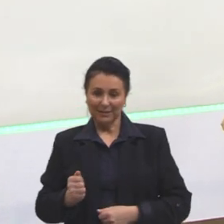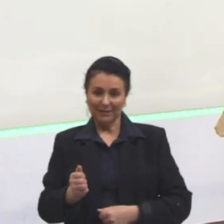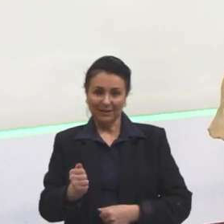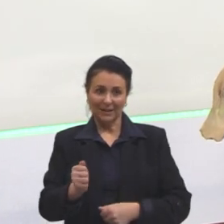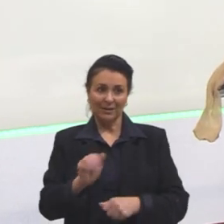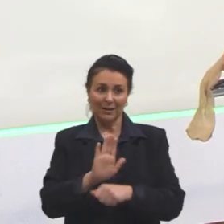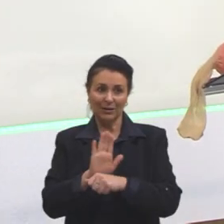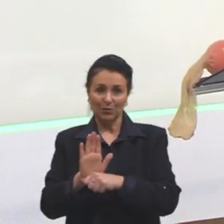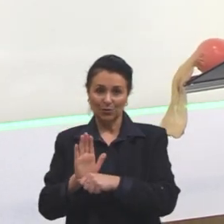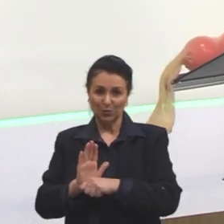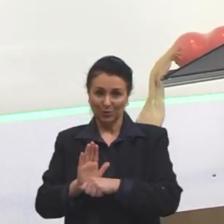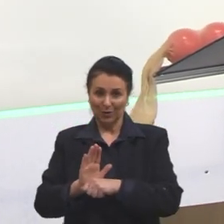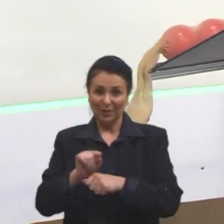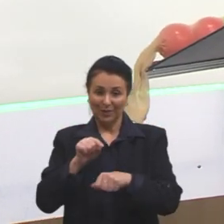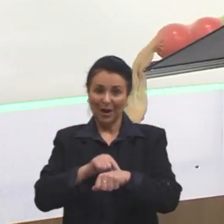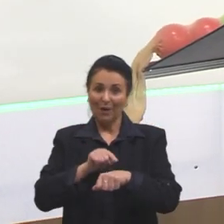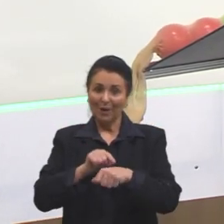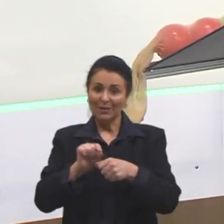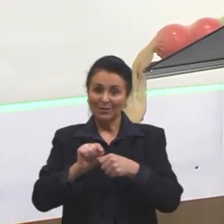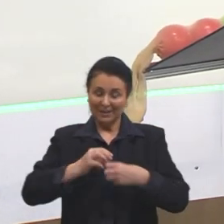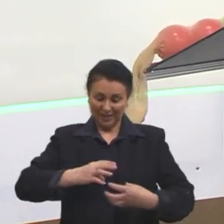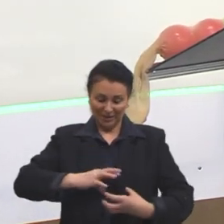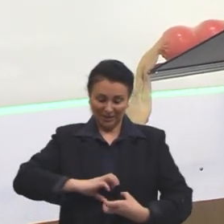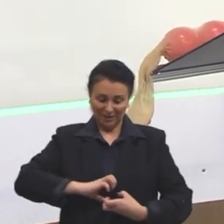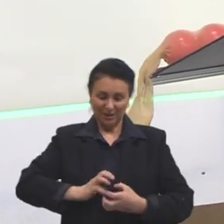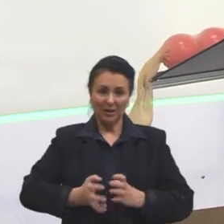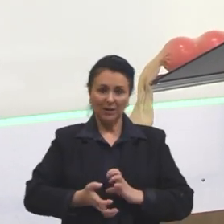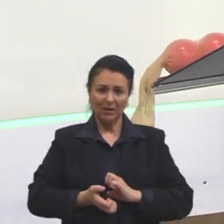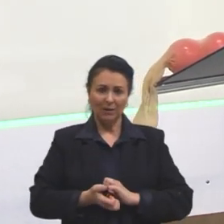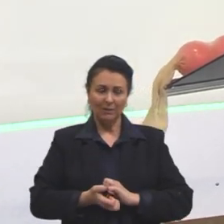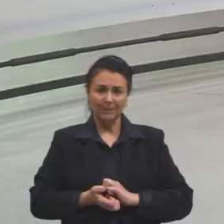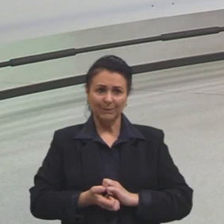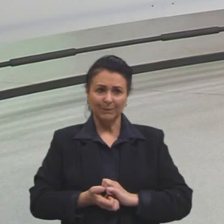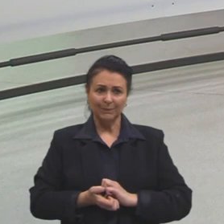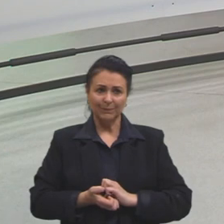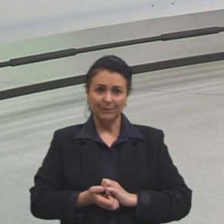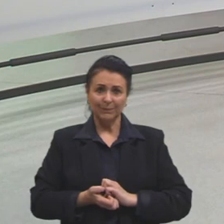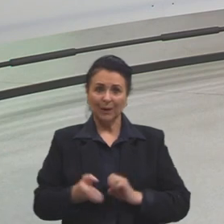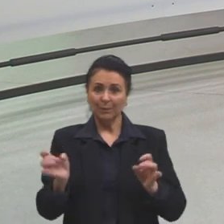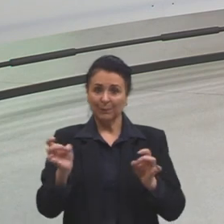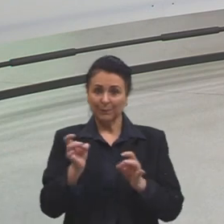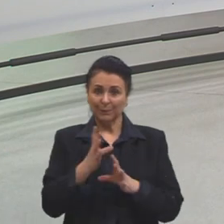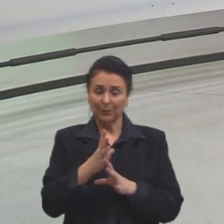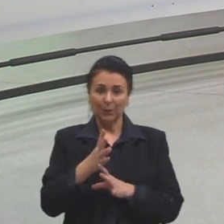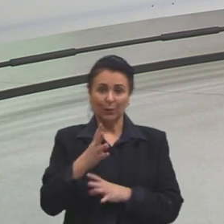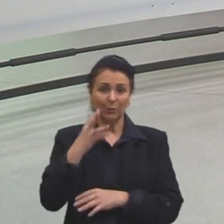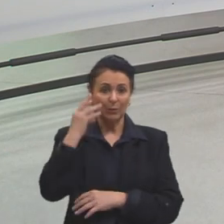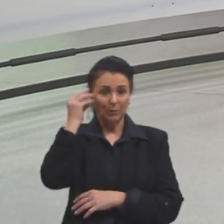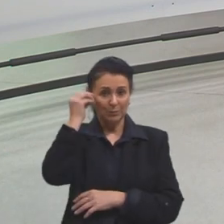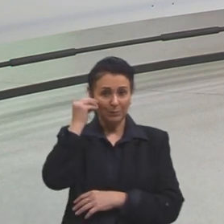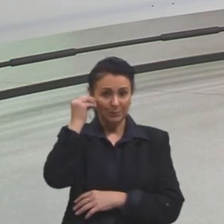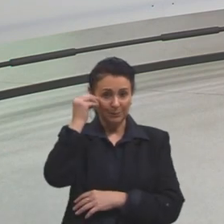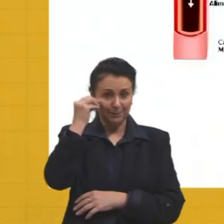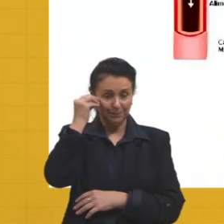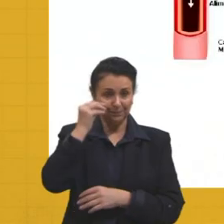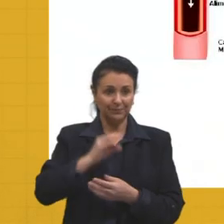digestão. Então, deixa eu ver se eu esqueci de uma coisa. É, então é isso aí. Deixa eu pegar o passador aqui.